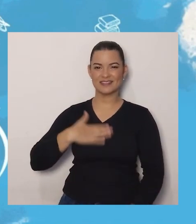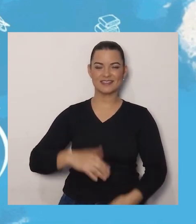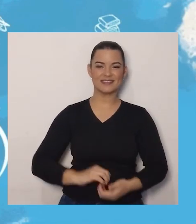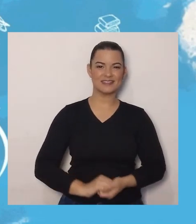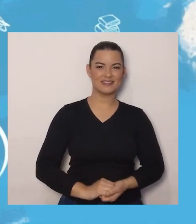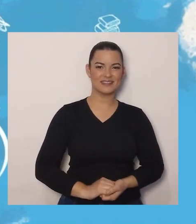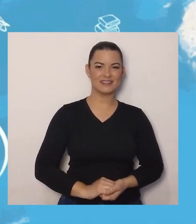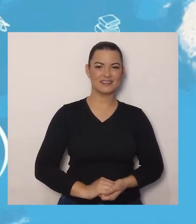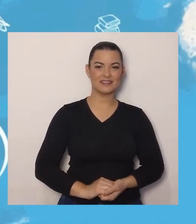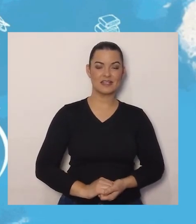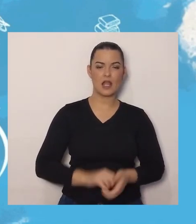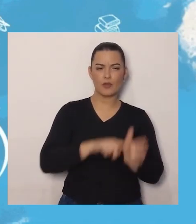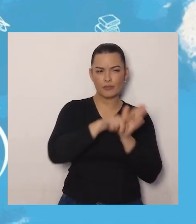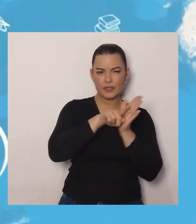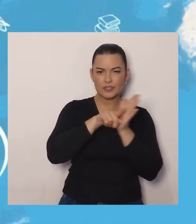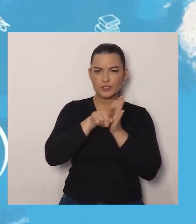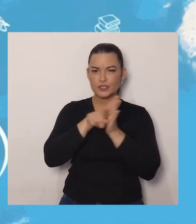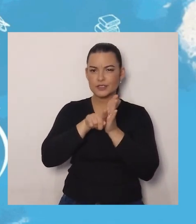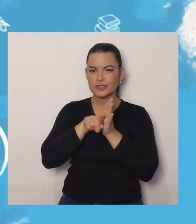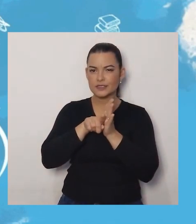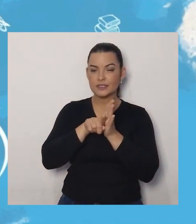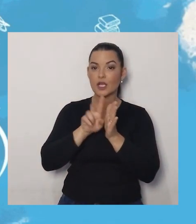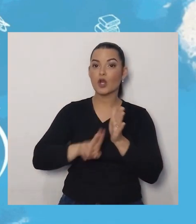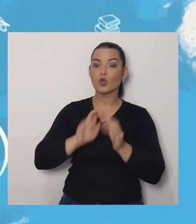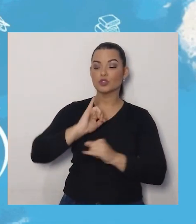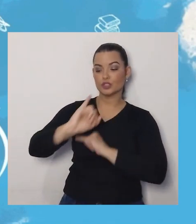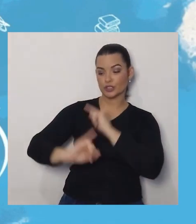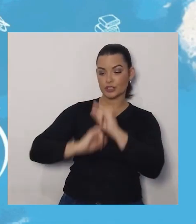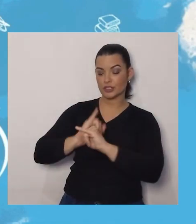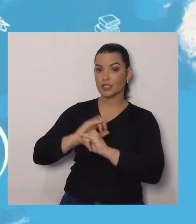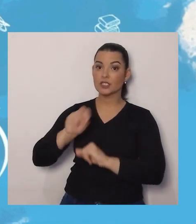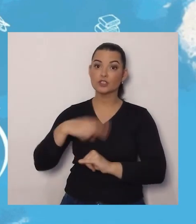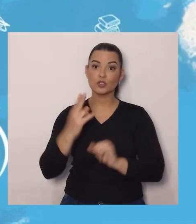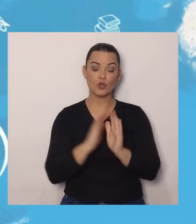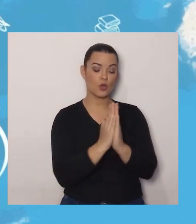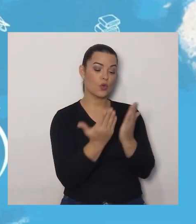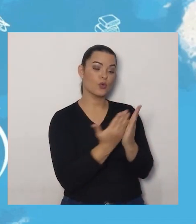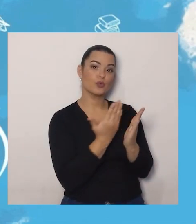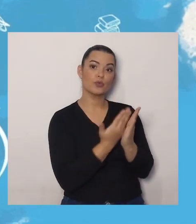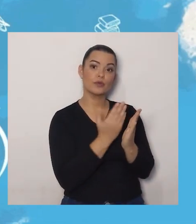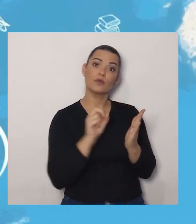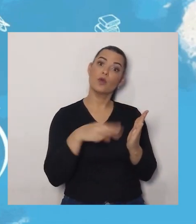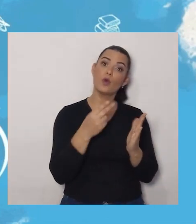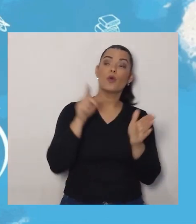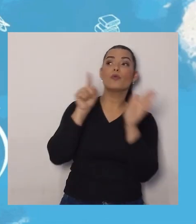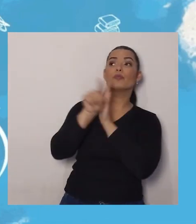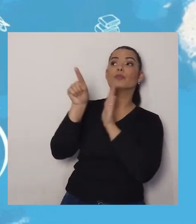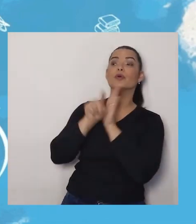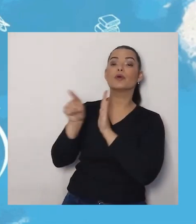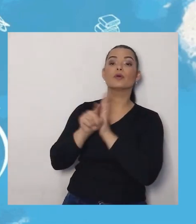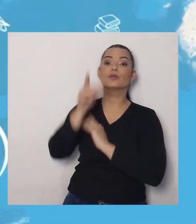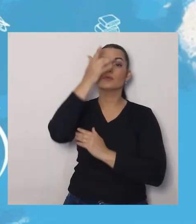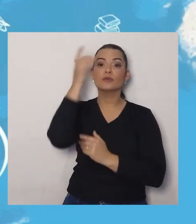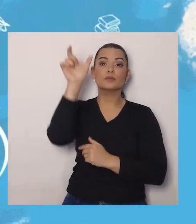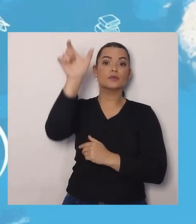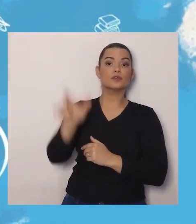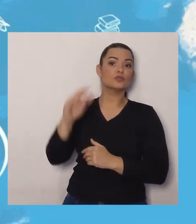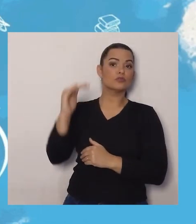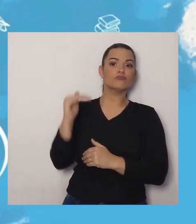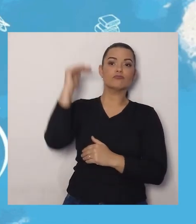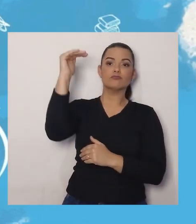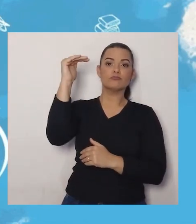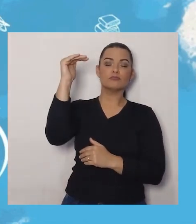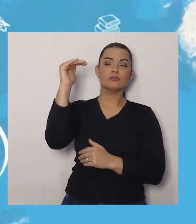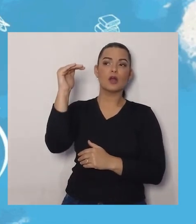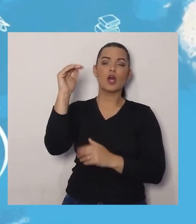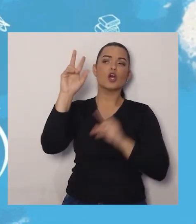Pesquise na internet, Nos livros, Ou pergunte a alguém, Curiosidade sobre o morcego, Escreva em seu